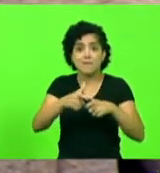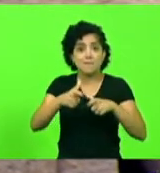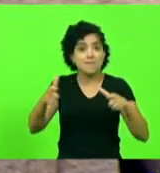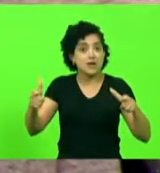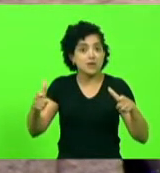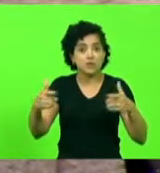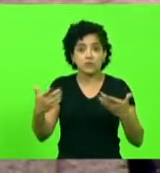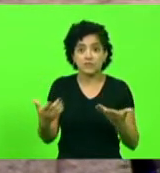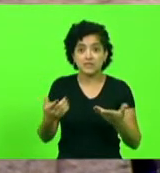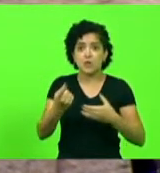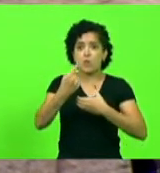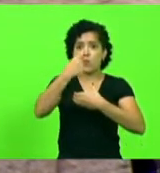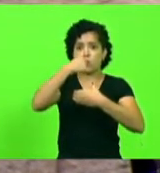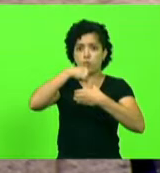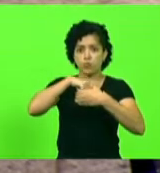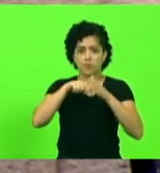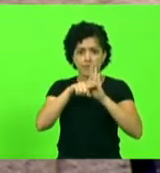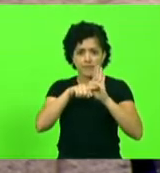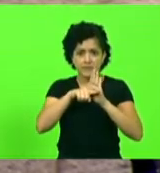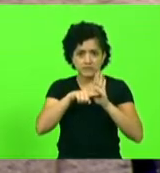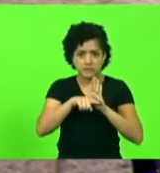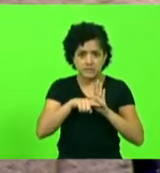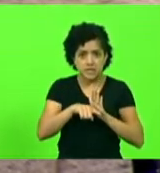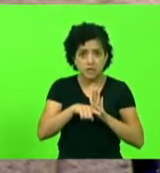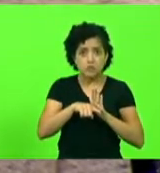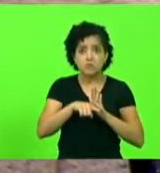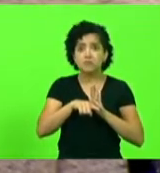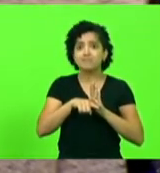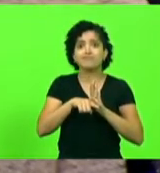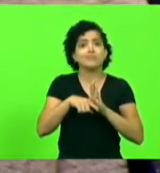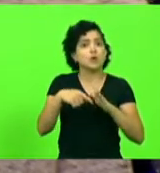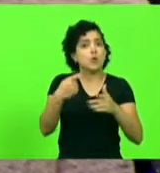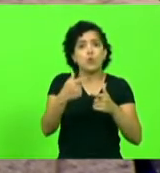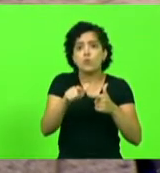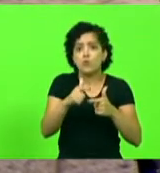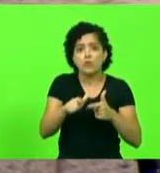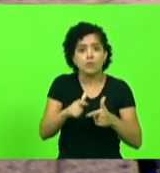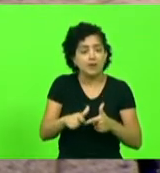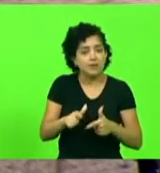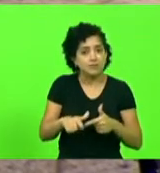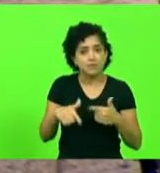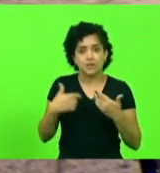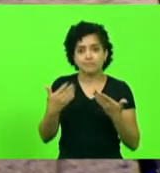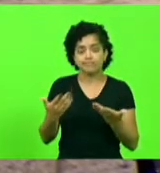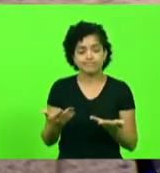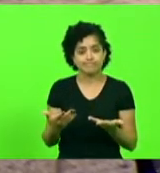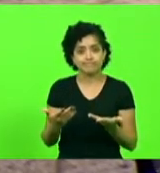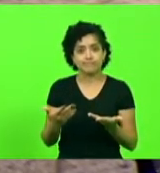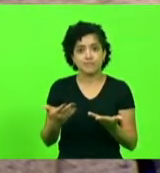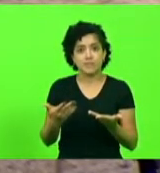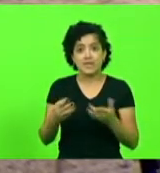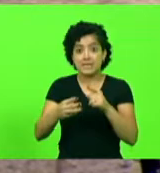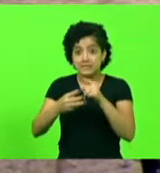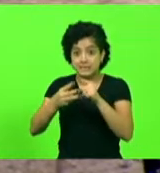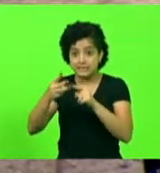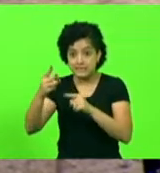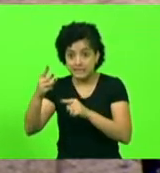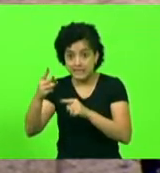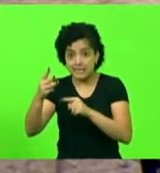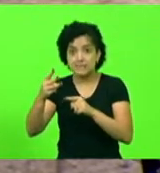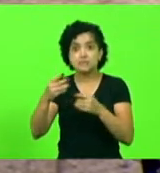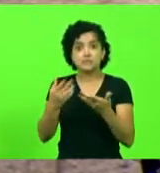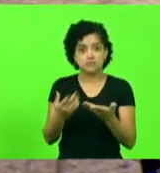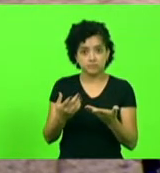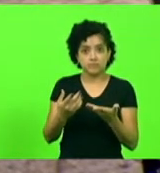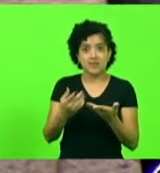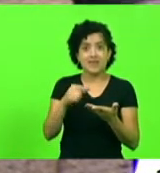endoscopias do Hospital Celso Ramos fora de uso. E nós temos a maior, três das quatro endoscopias do Hospital